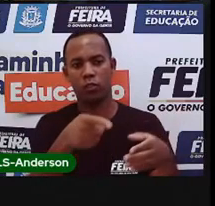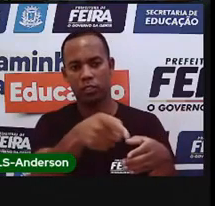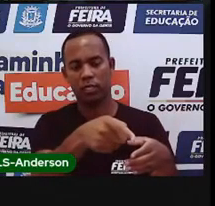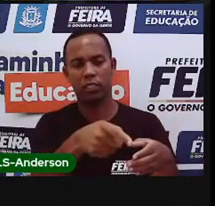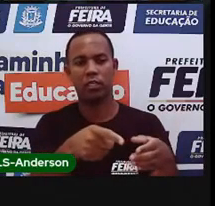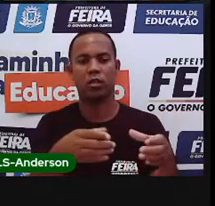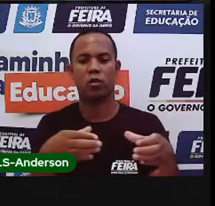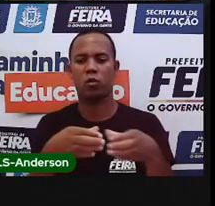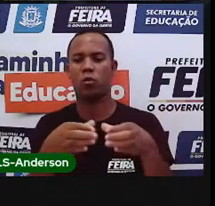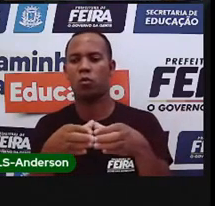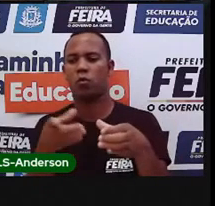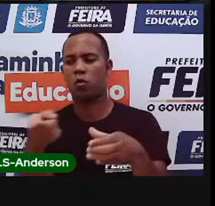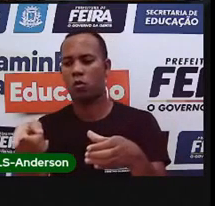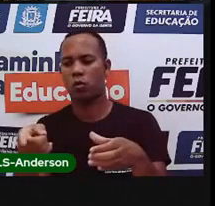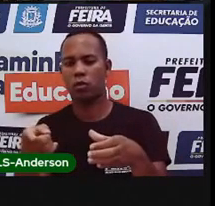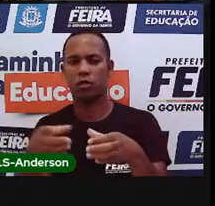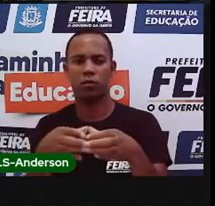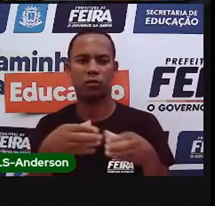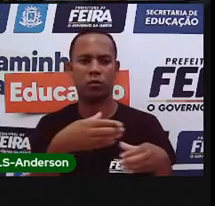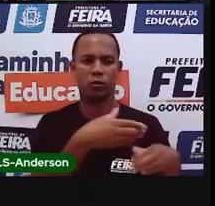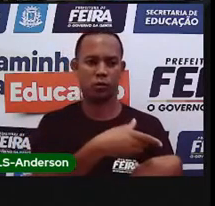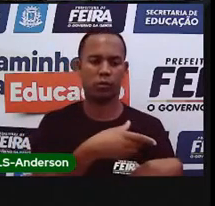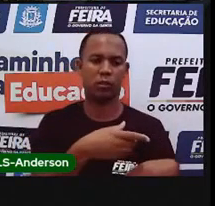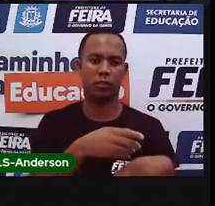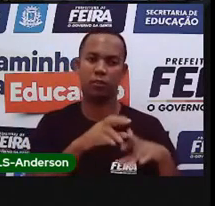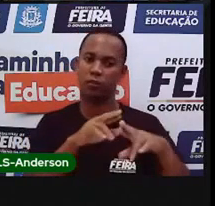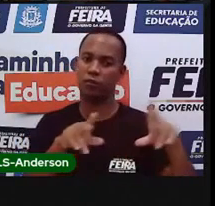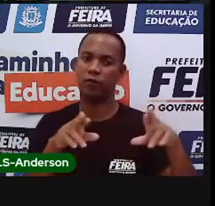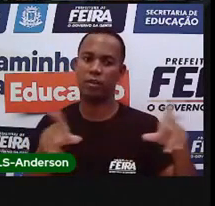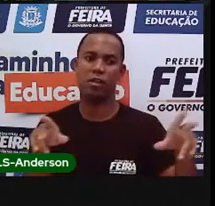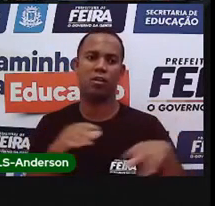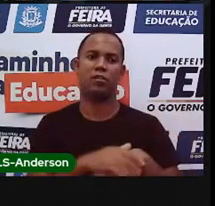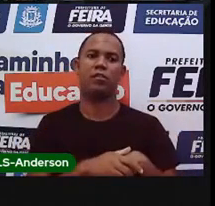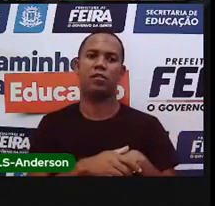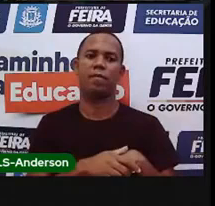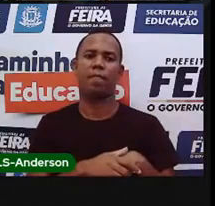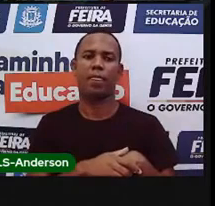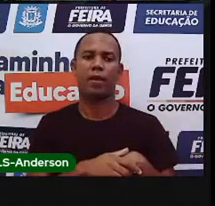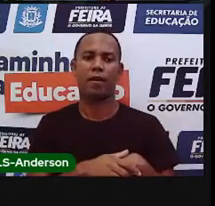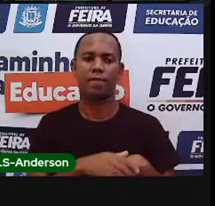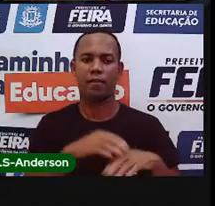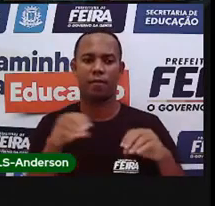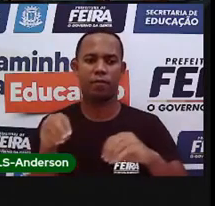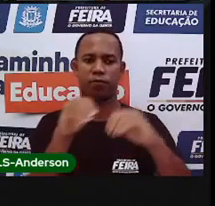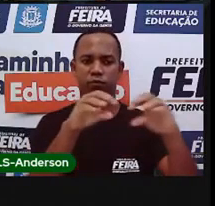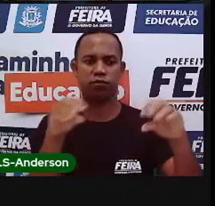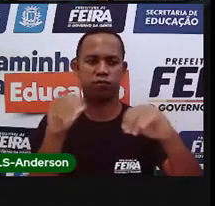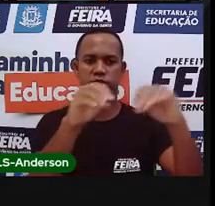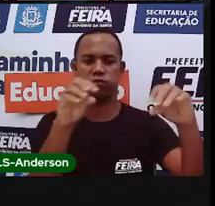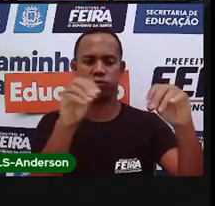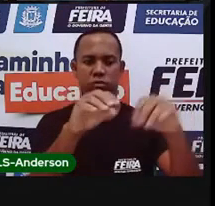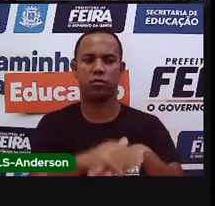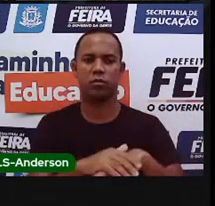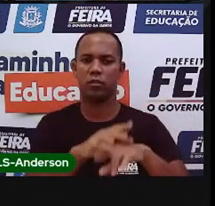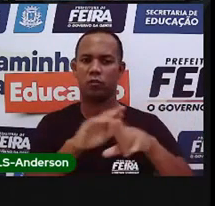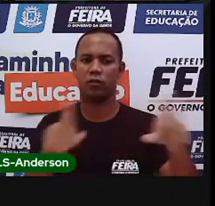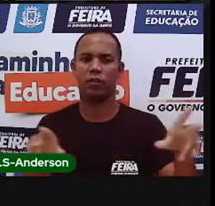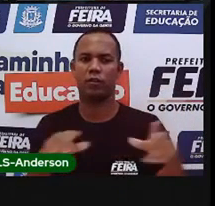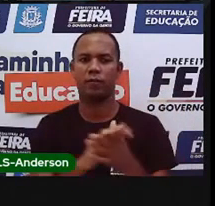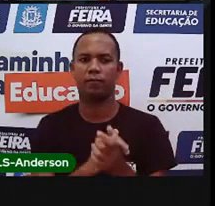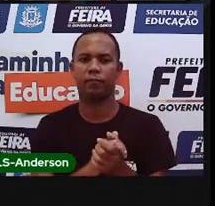na Asa Branca, essa daqui vai para o Sobradinho, essa daqui vai na Rocinha, no PGV, e assim adiante.